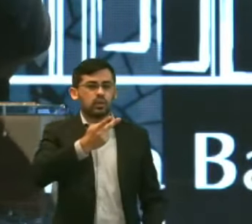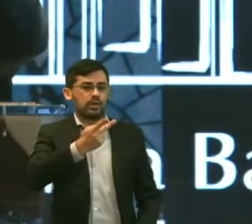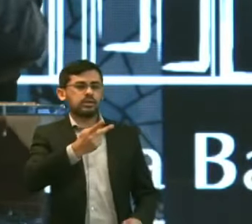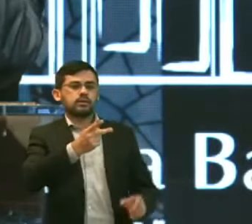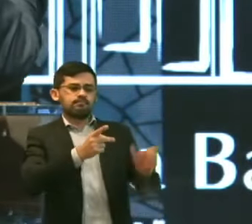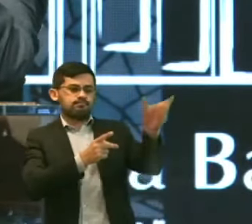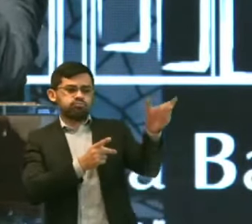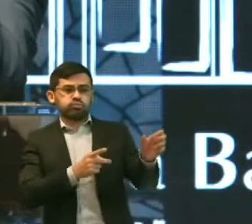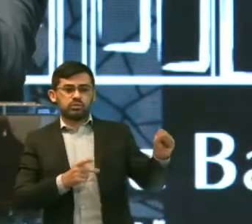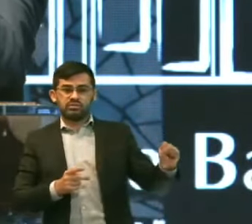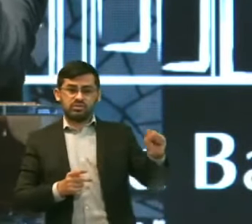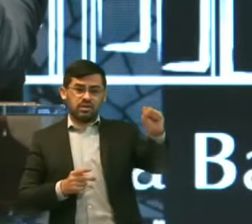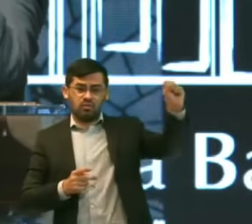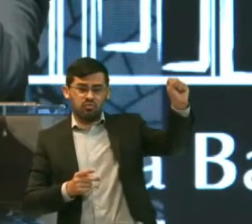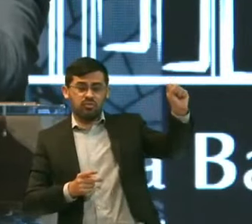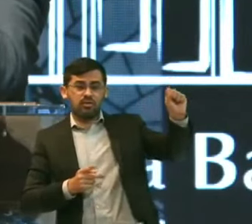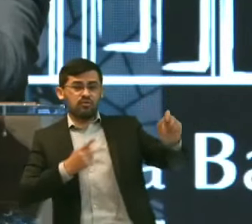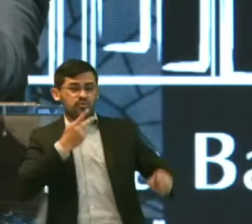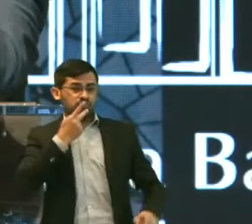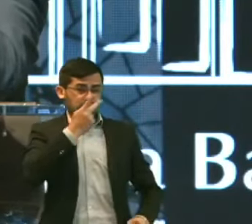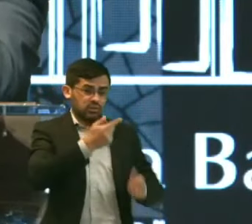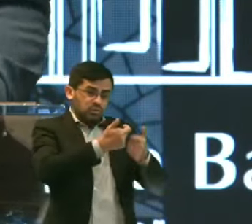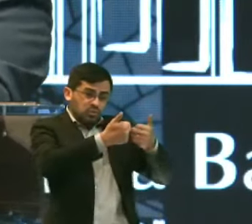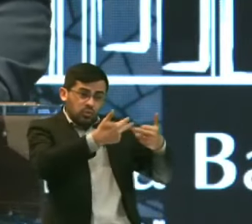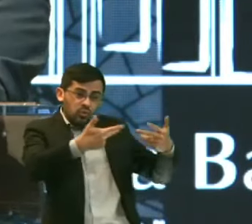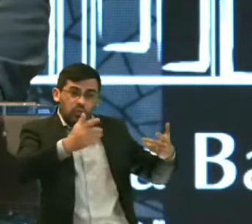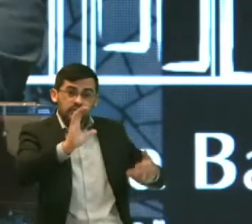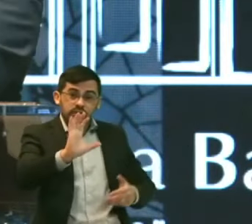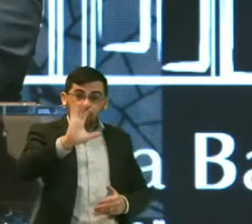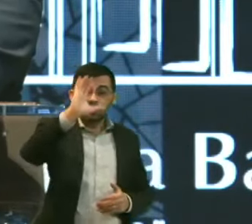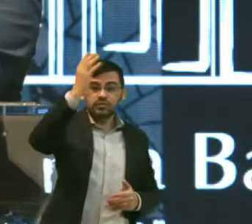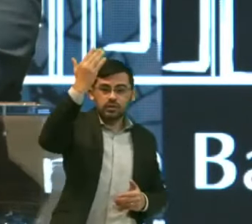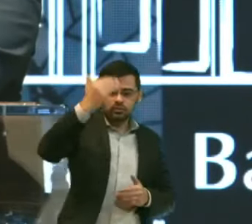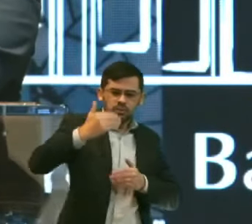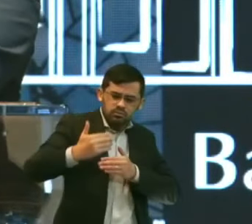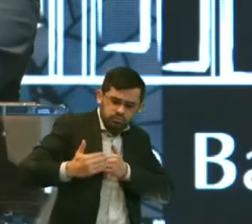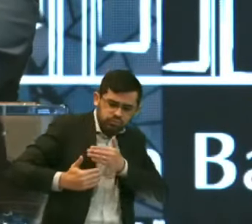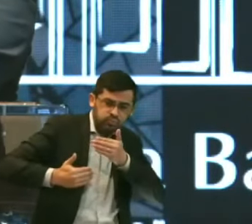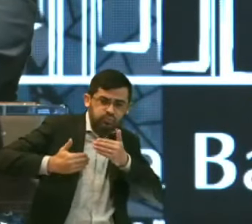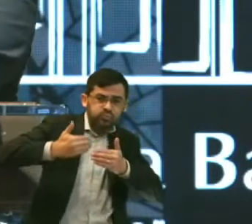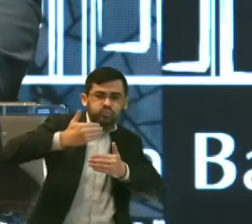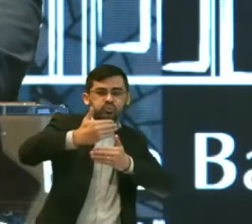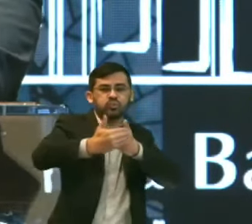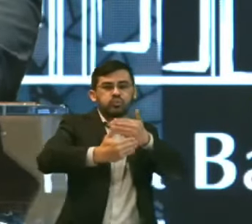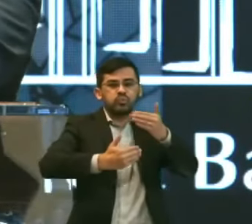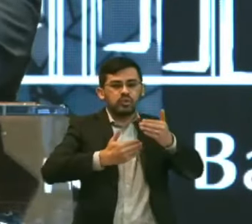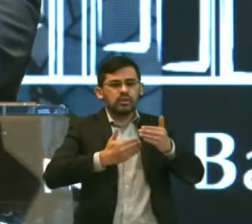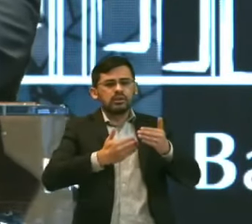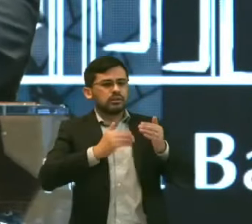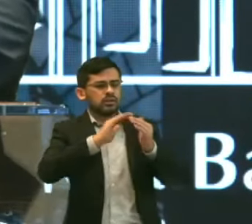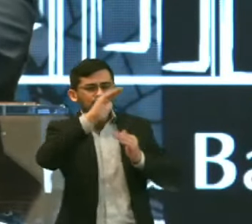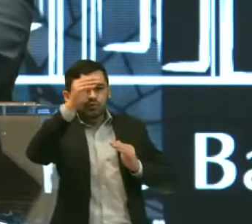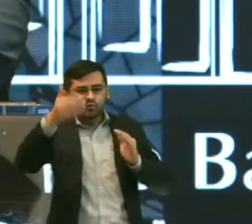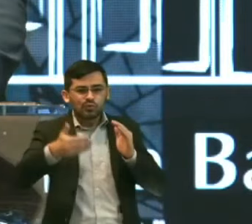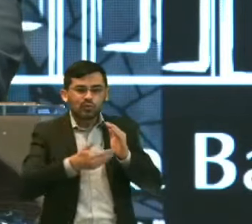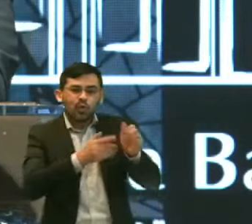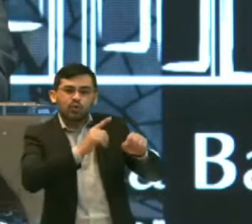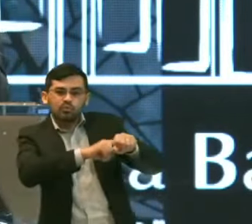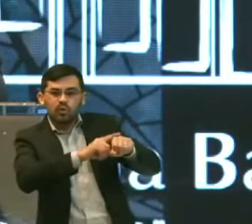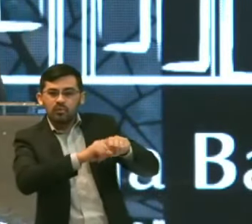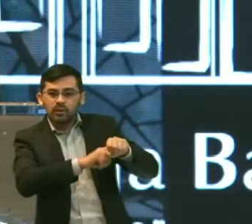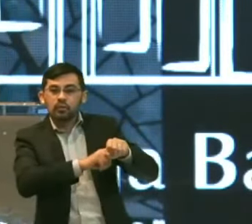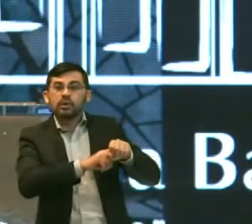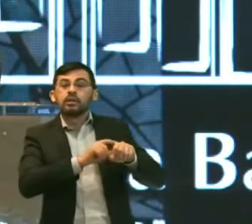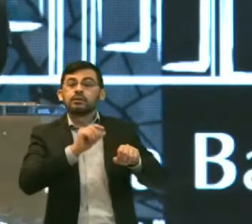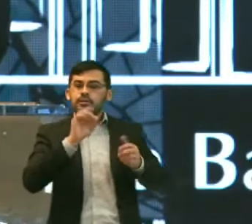Saúl Vários sinais Que aconteceriam Durante Esse processo Em que